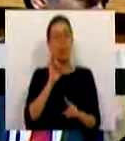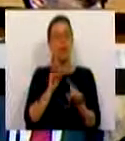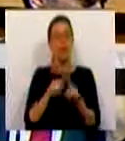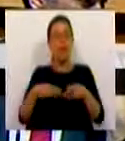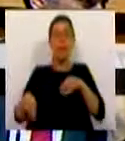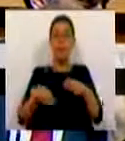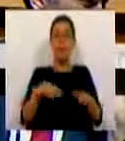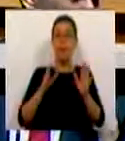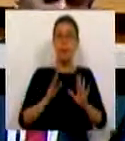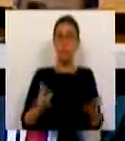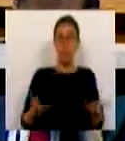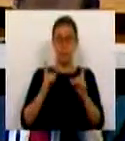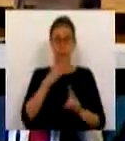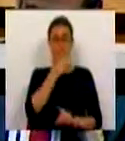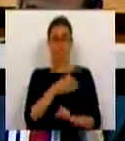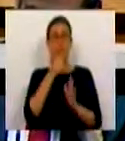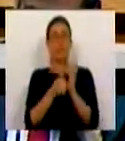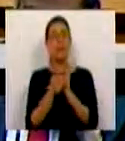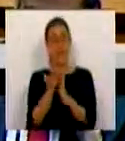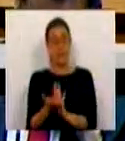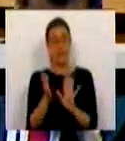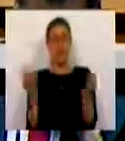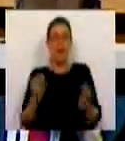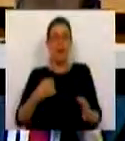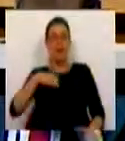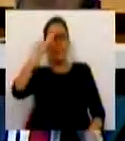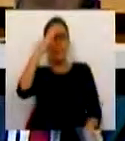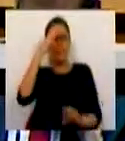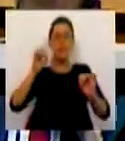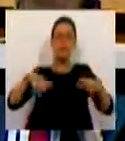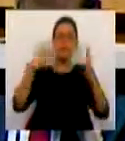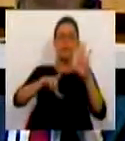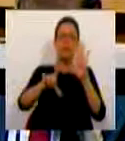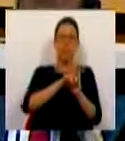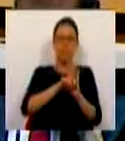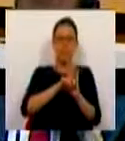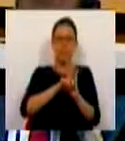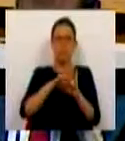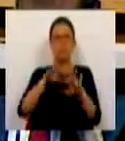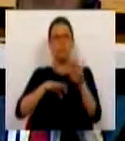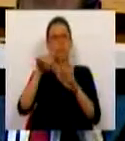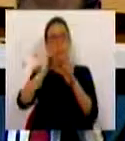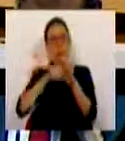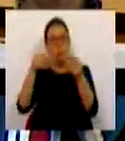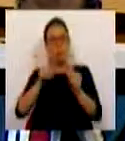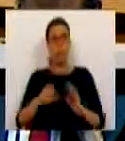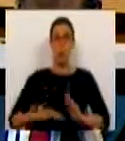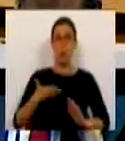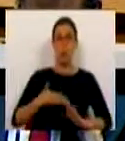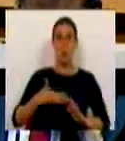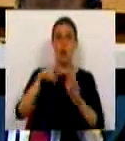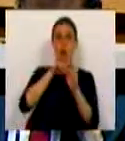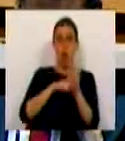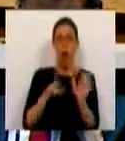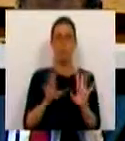de flexibilidade na implementação desta medida. Obviamente sabemos que há iniciativas legislativas e produção normativa urgente que